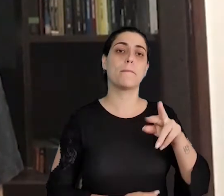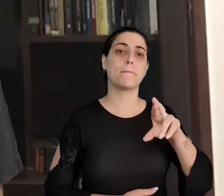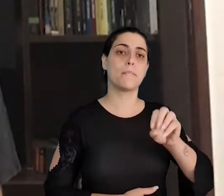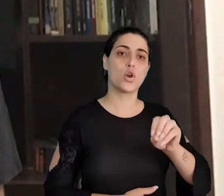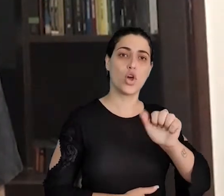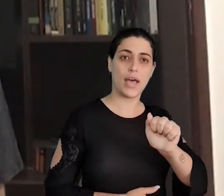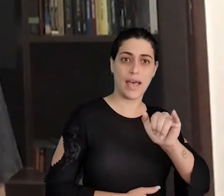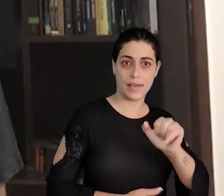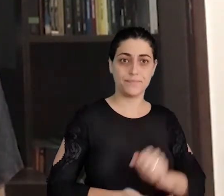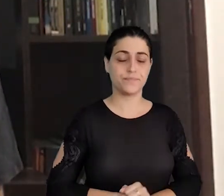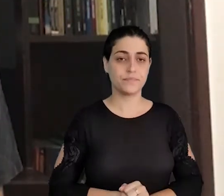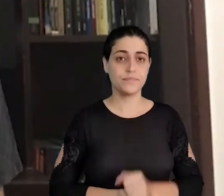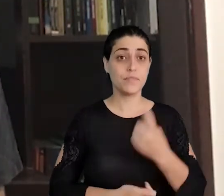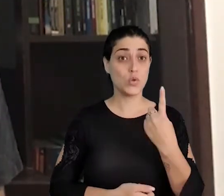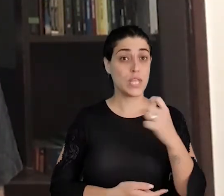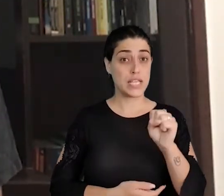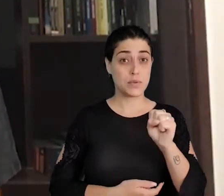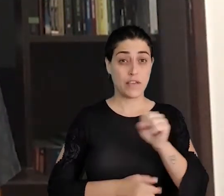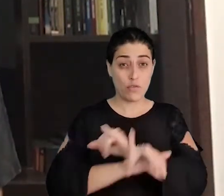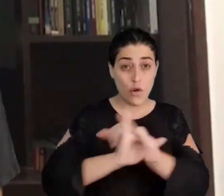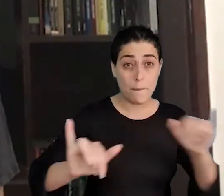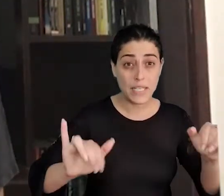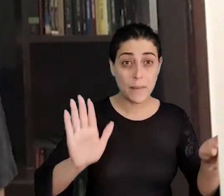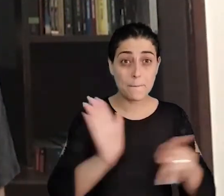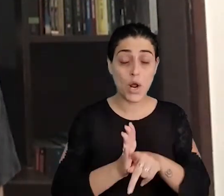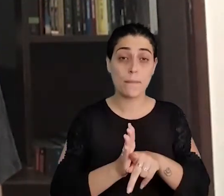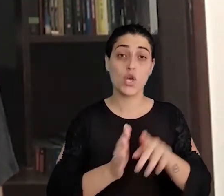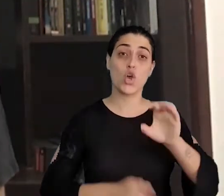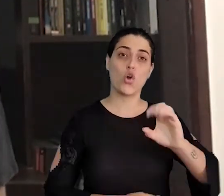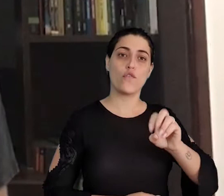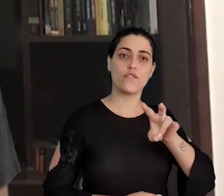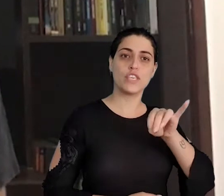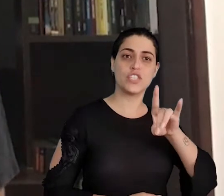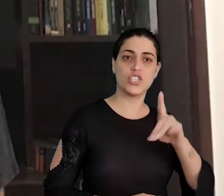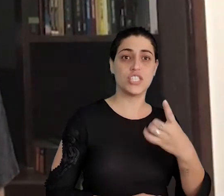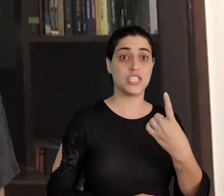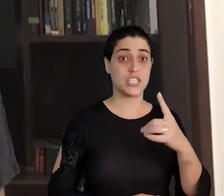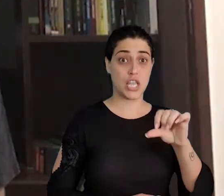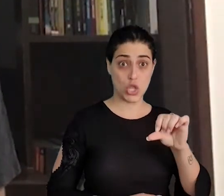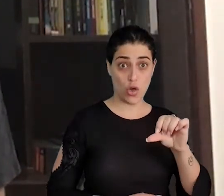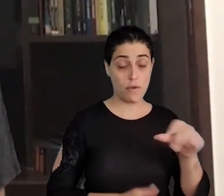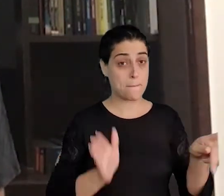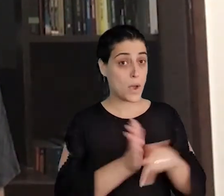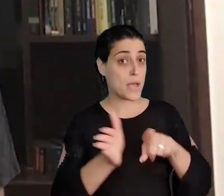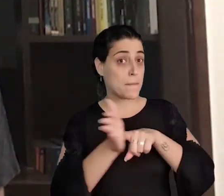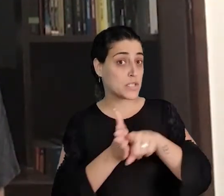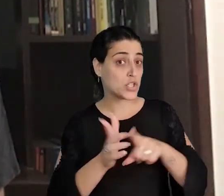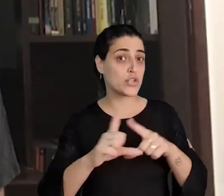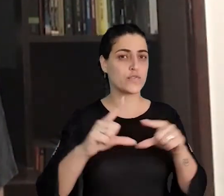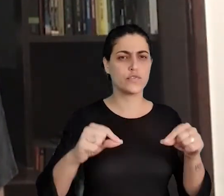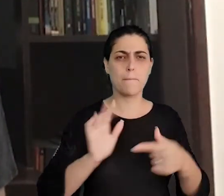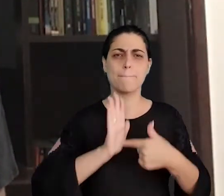18ª edição do Boletim Informativo sobre Covid-19, feito por pesquisadores da UFJF, alerta sobre o